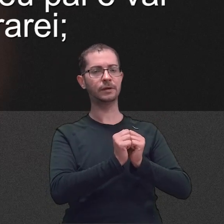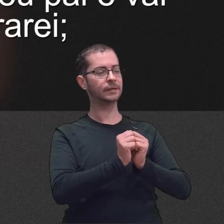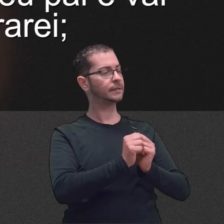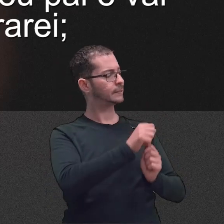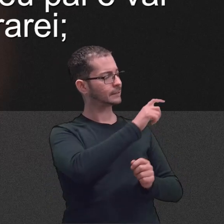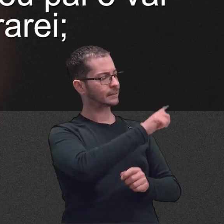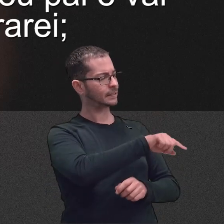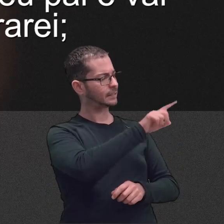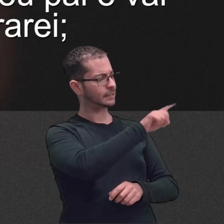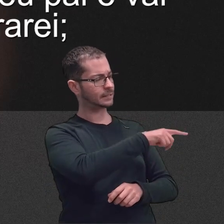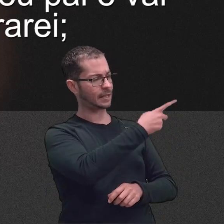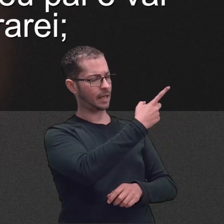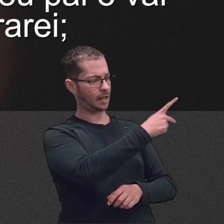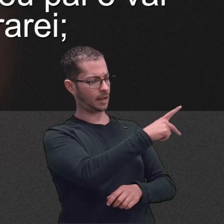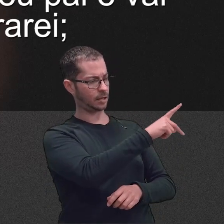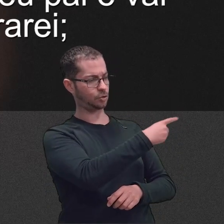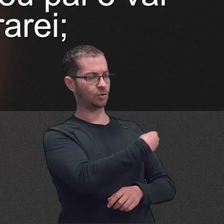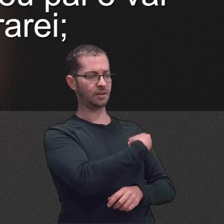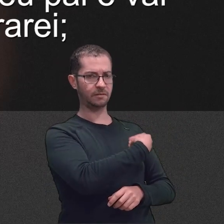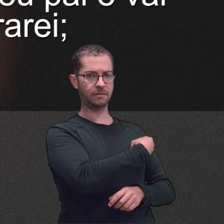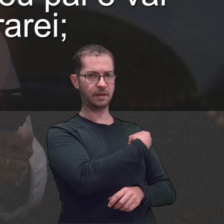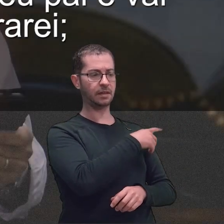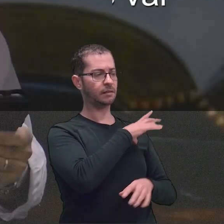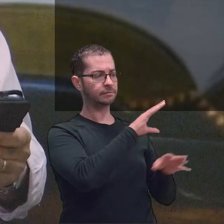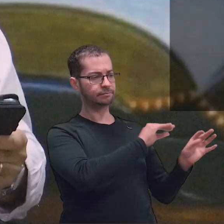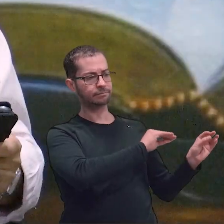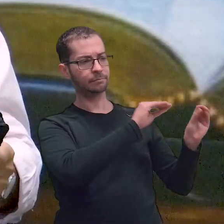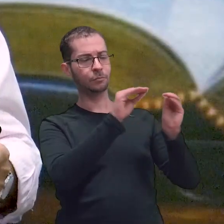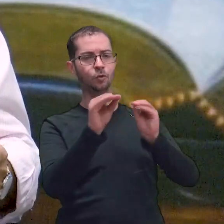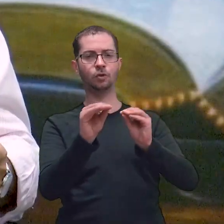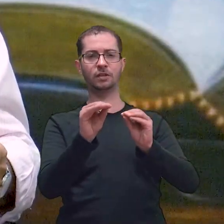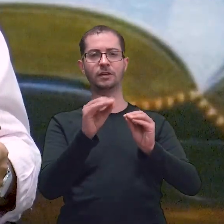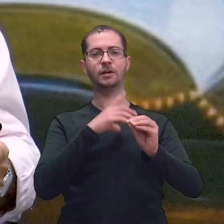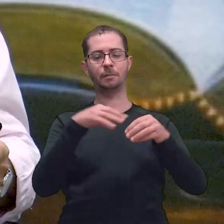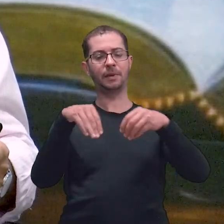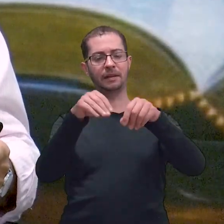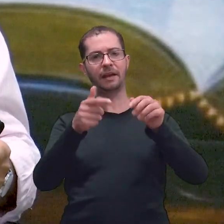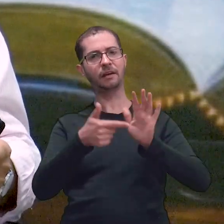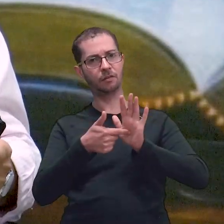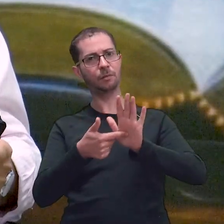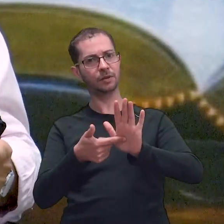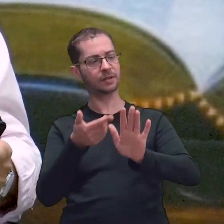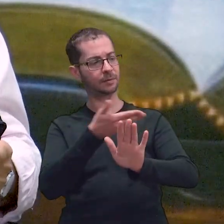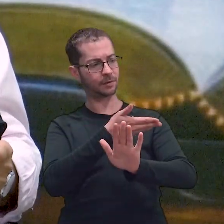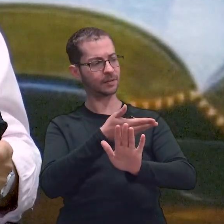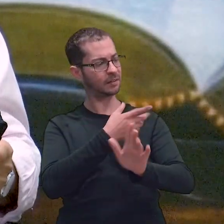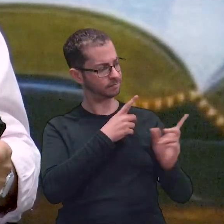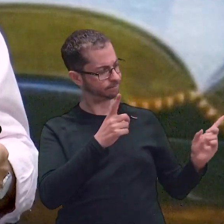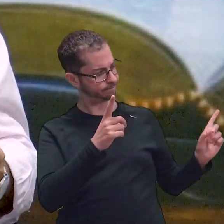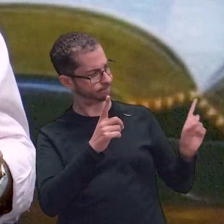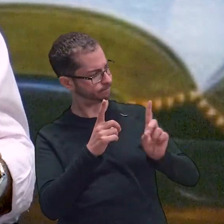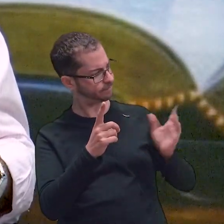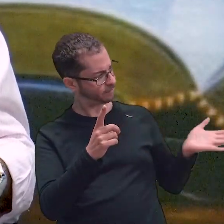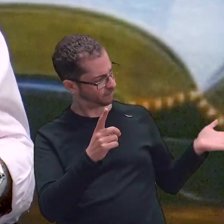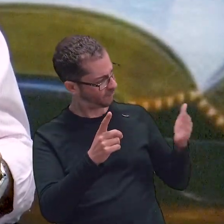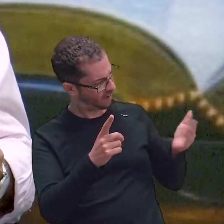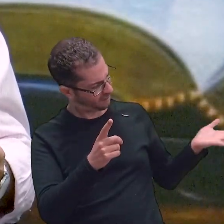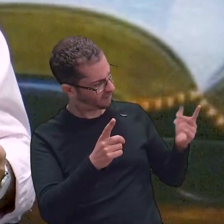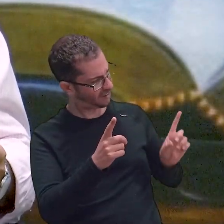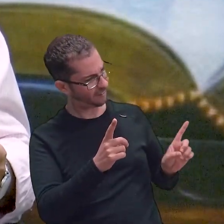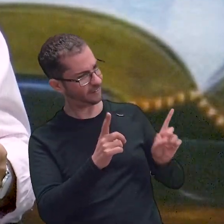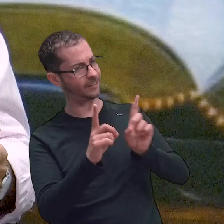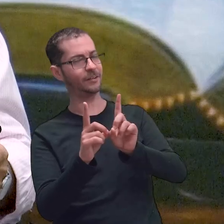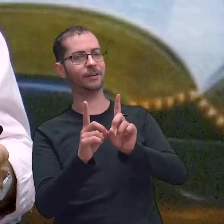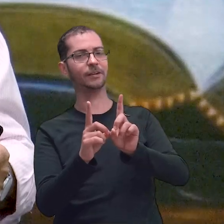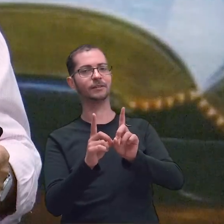casa do teu pai e vai para a terra que te mostrarei. Então, é para você andar comigo. Certo? Depois ele